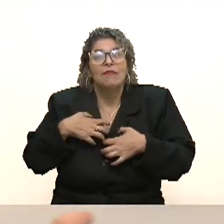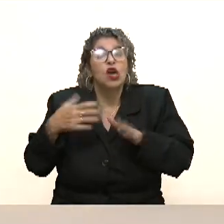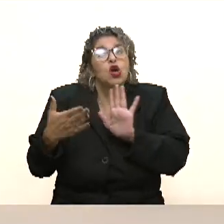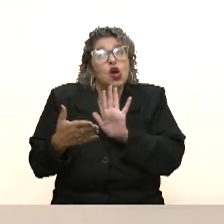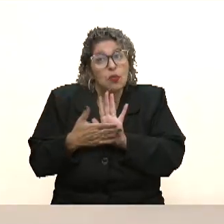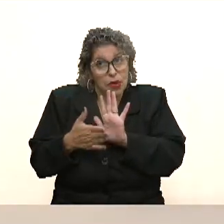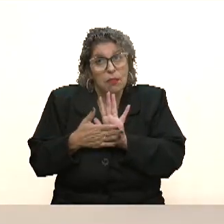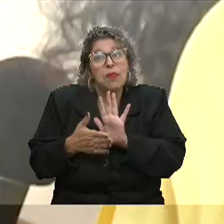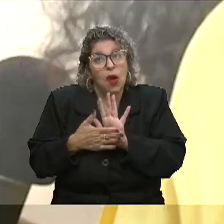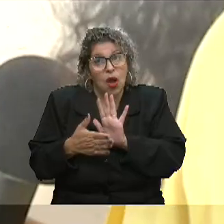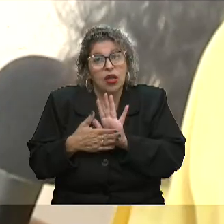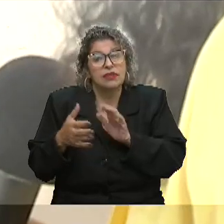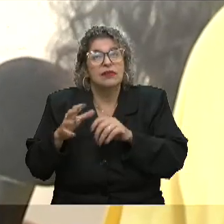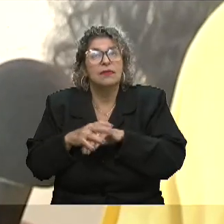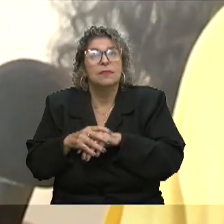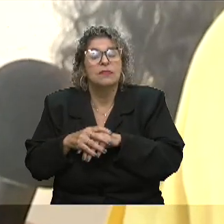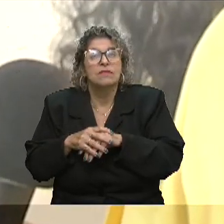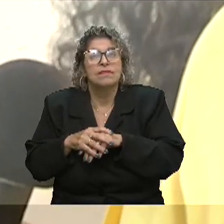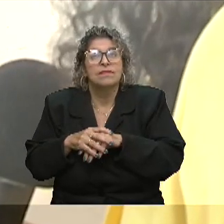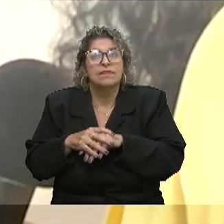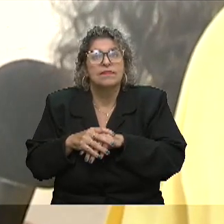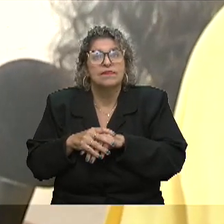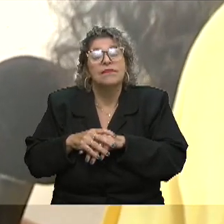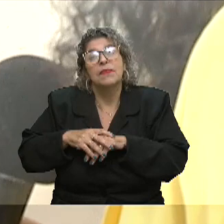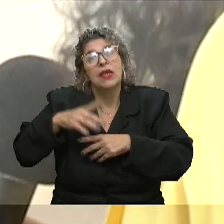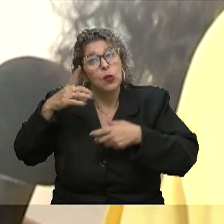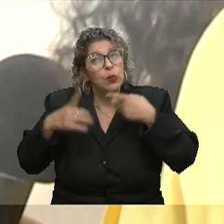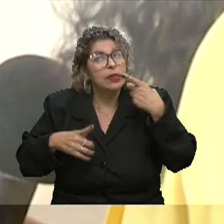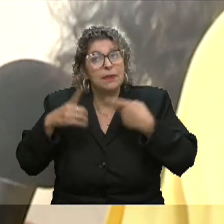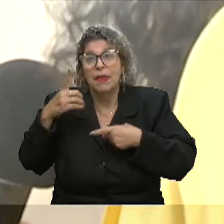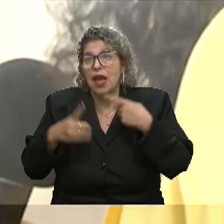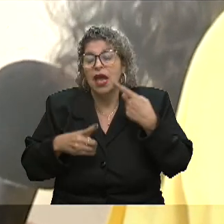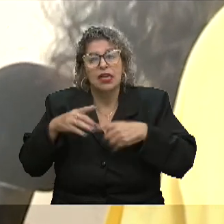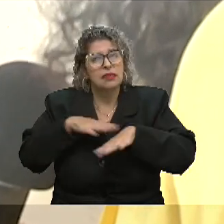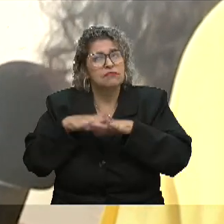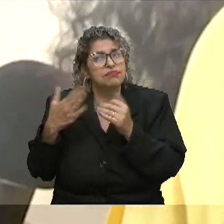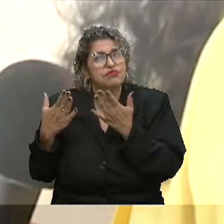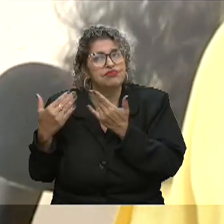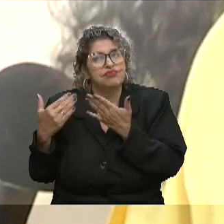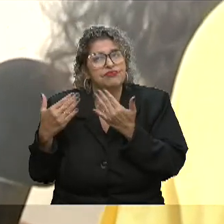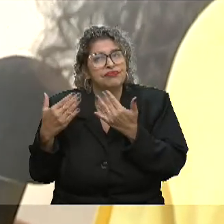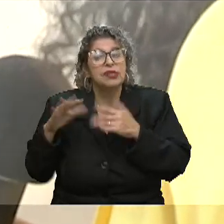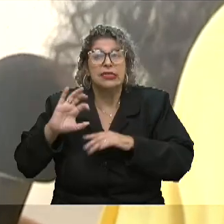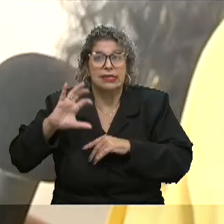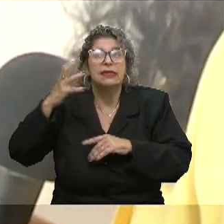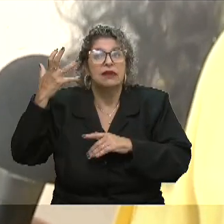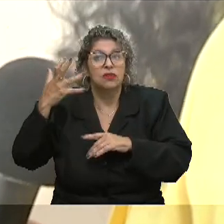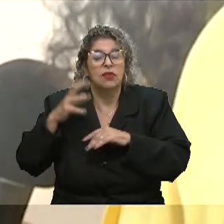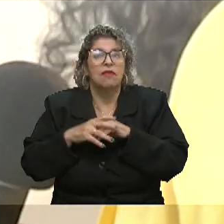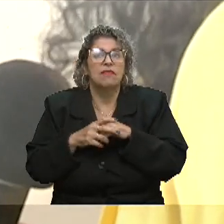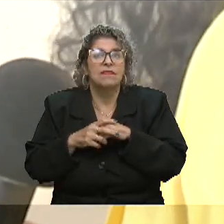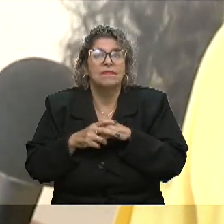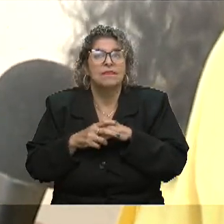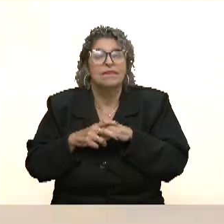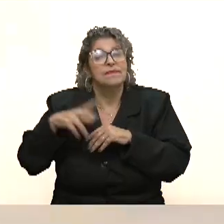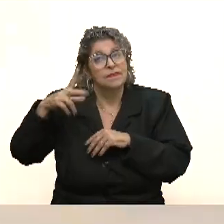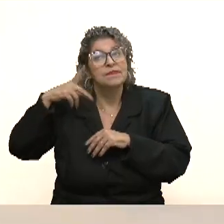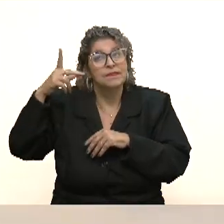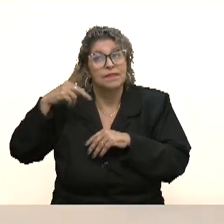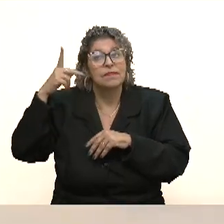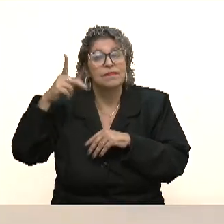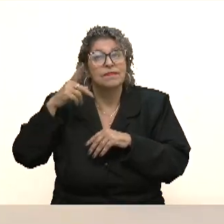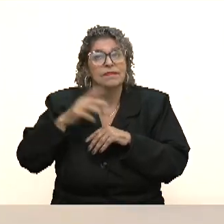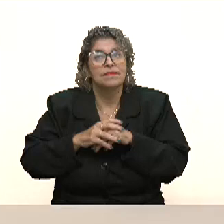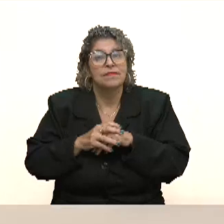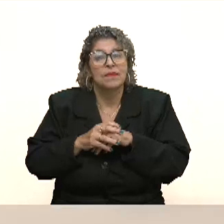propostas elas vão trazer. E o debate é isso, é dialogando que a gente se resolve. E a política é isso,